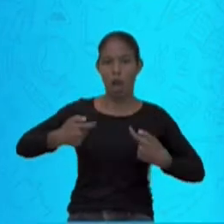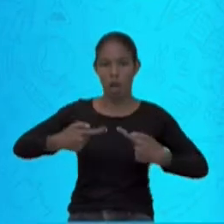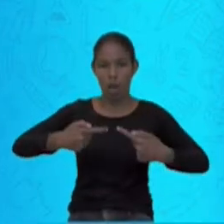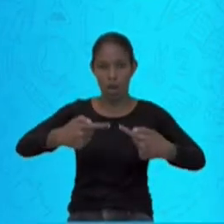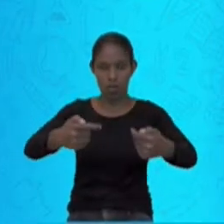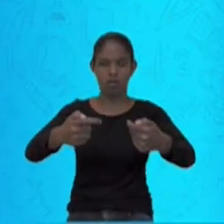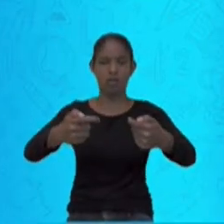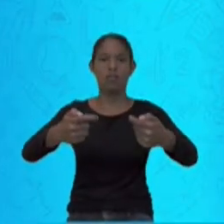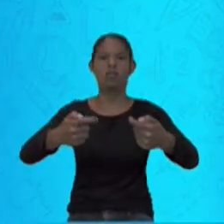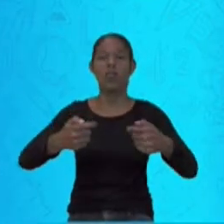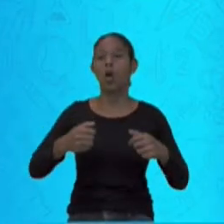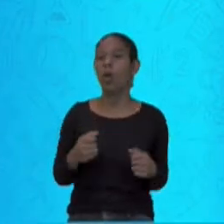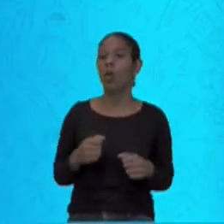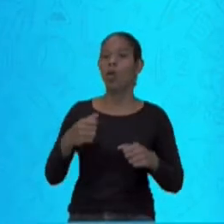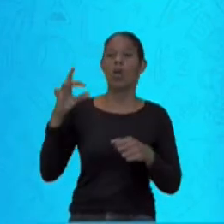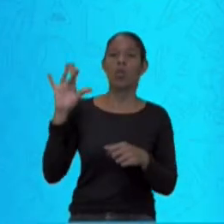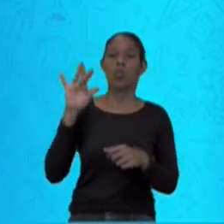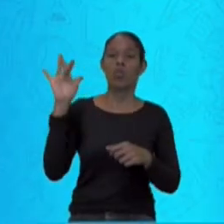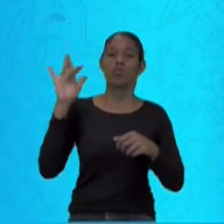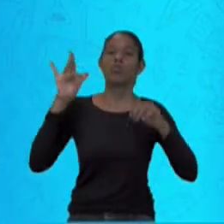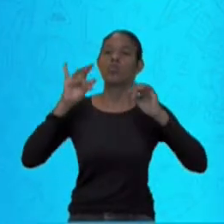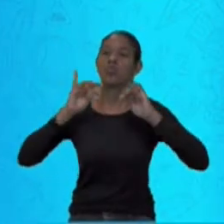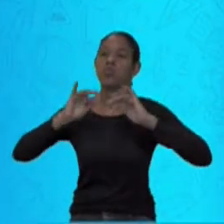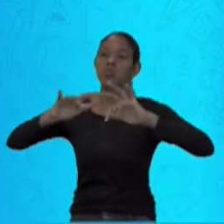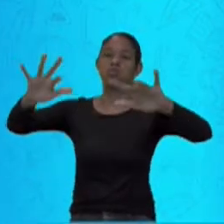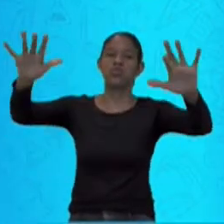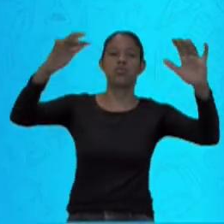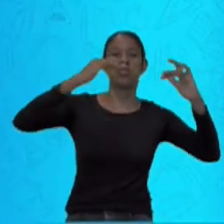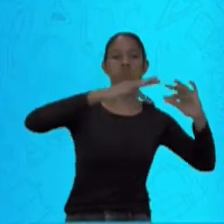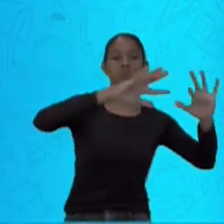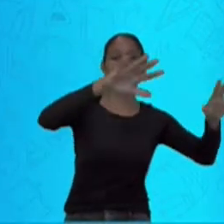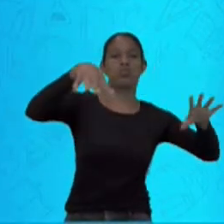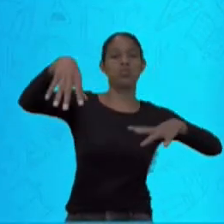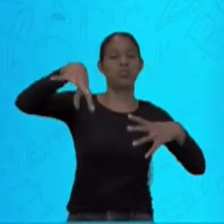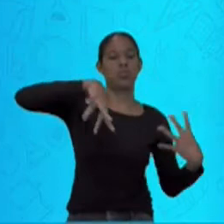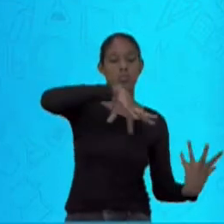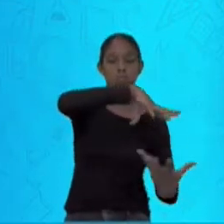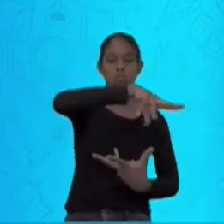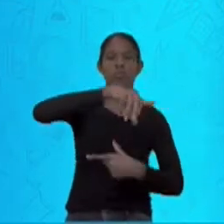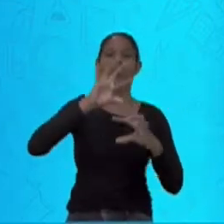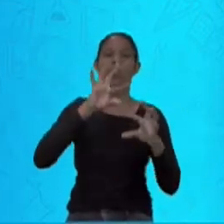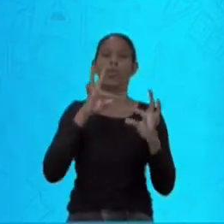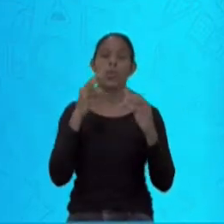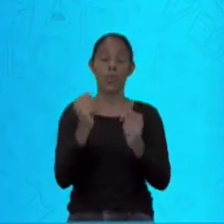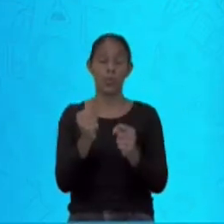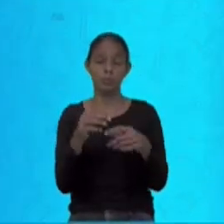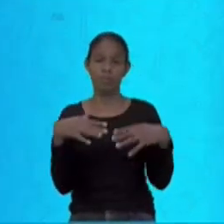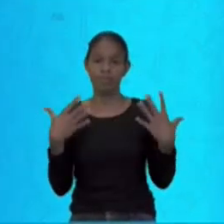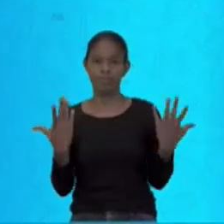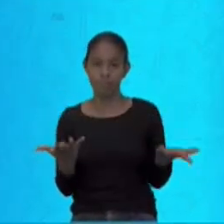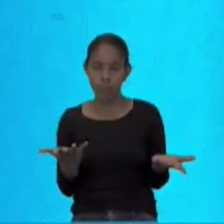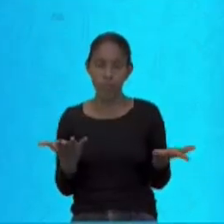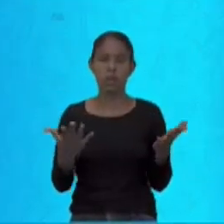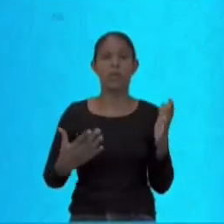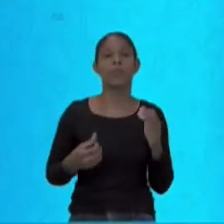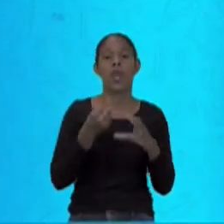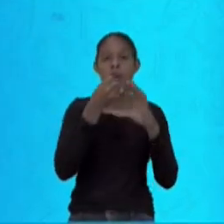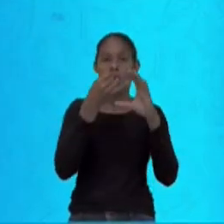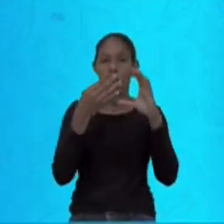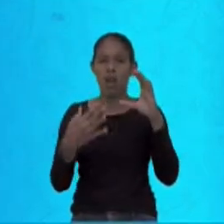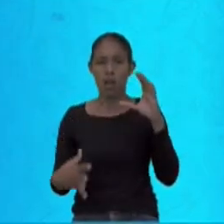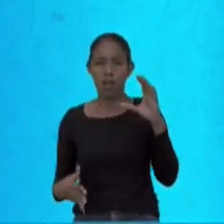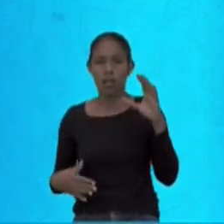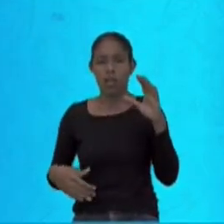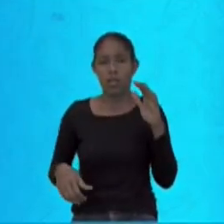países também frios. Então, o que era uma característica a princípio somente de